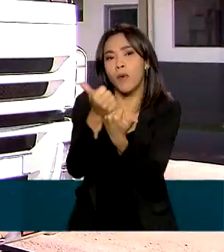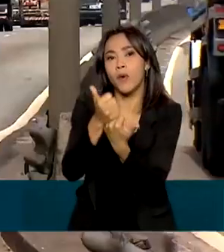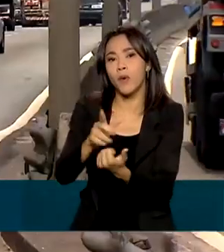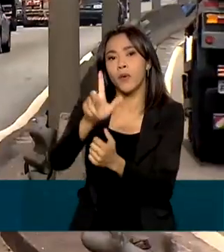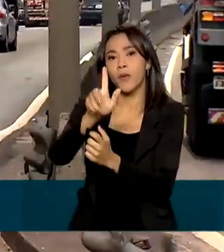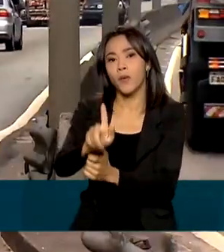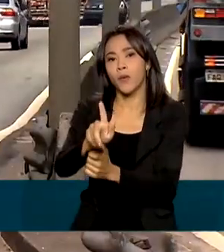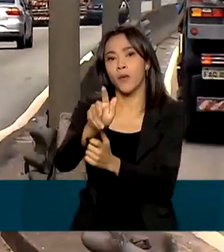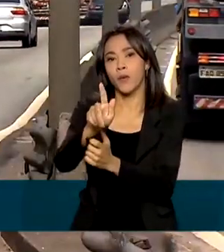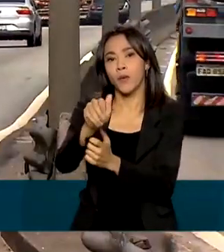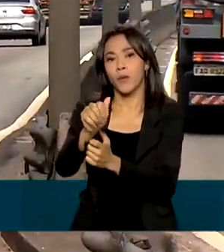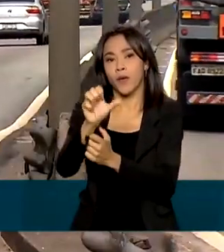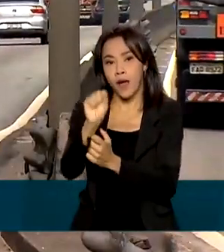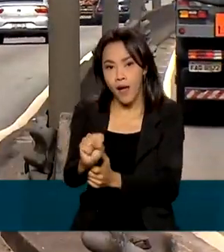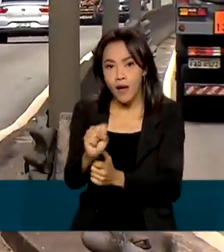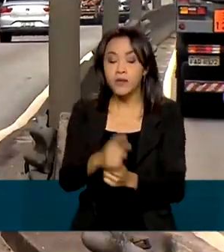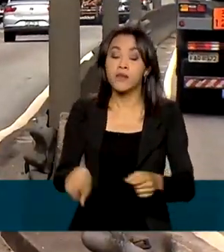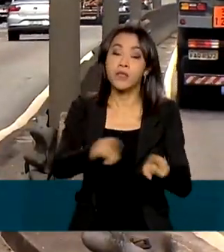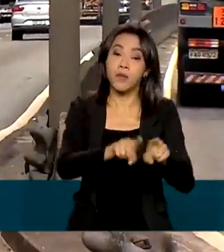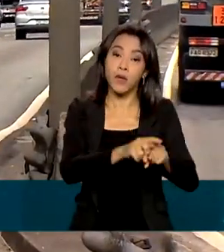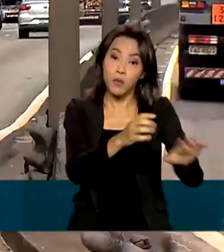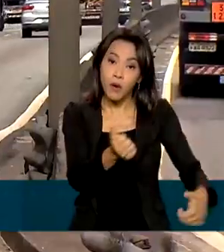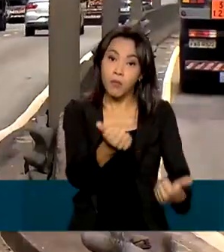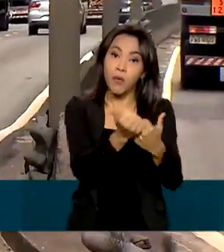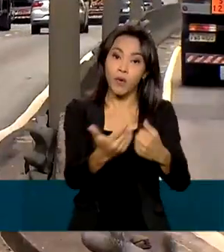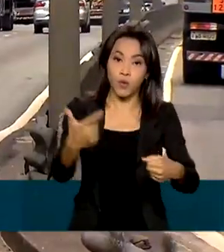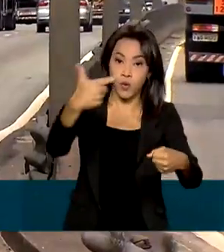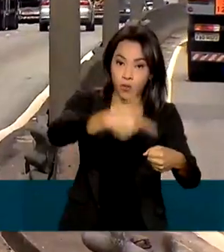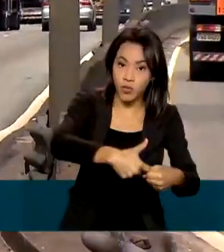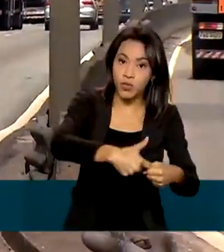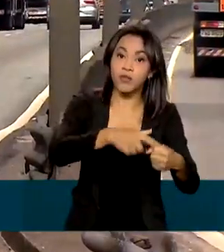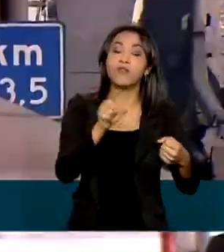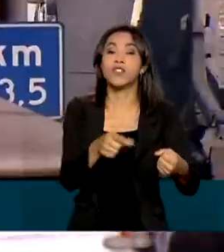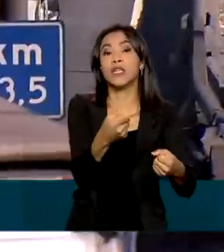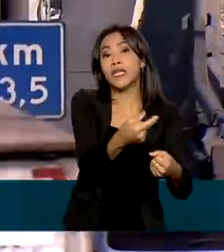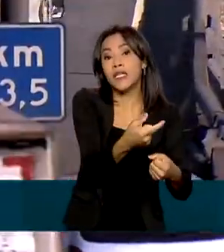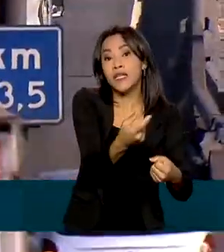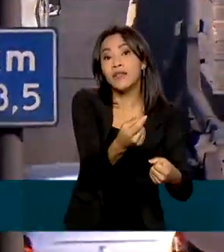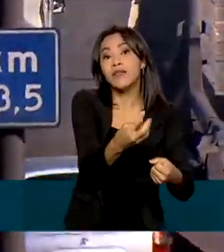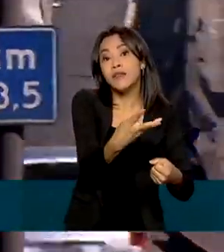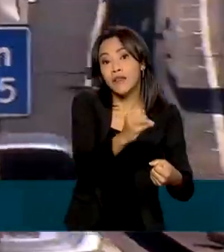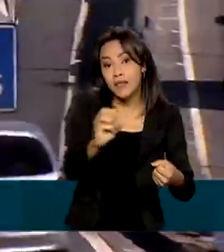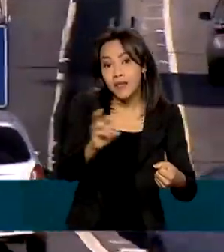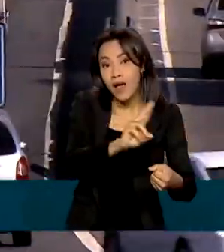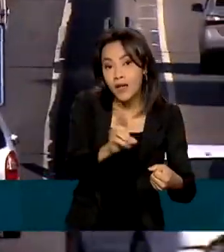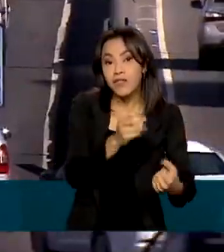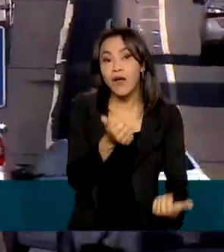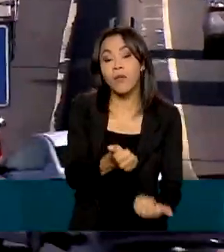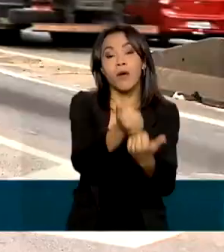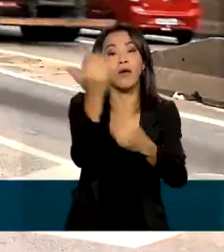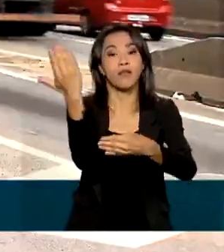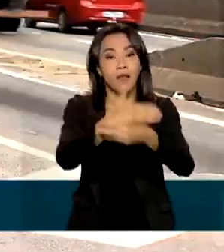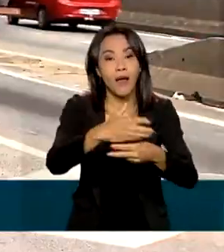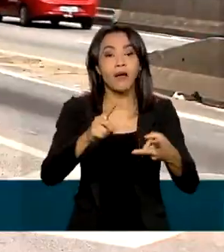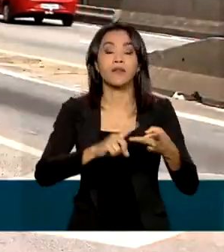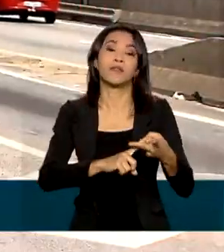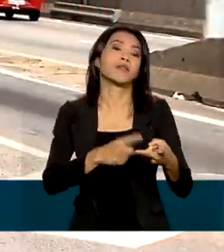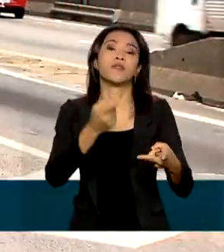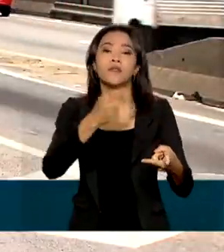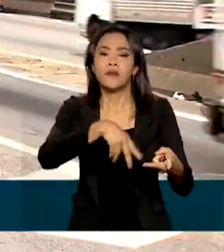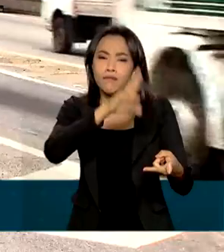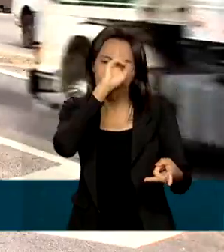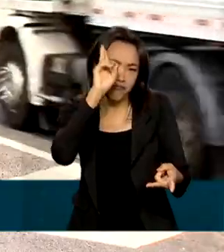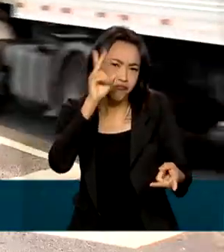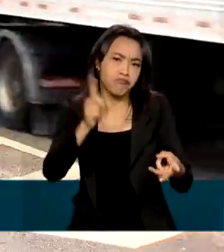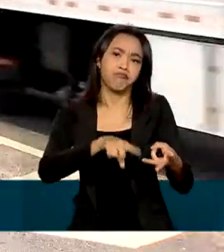auxílio combustível brasileiro no valor de R$,00, que vai beneficiar os motoristas autônomos, taxistas, motociclistas que